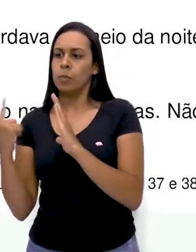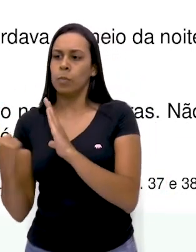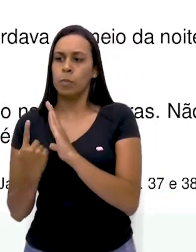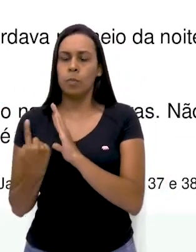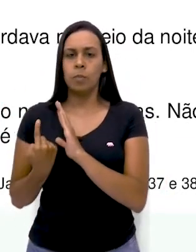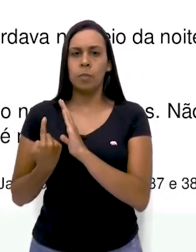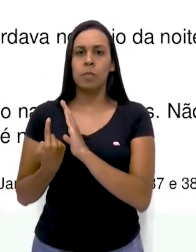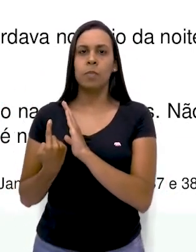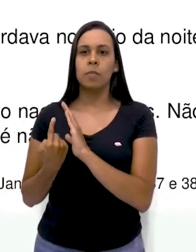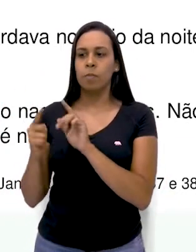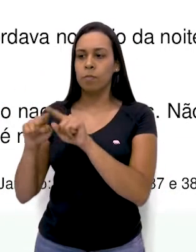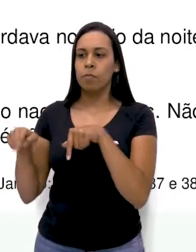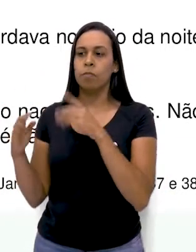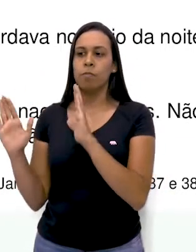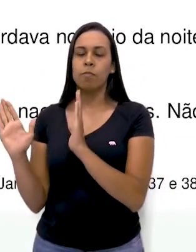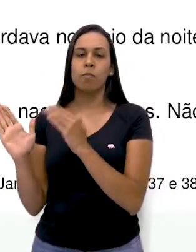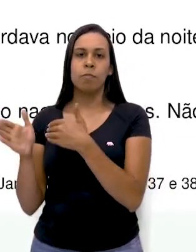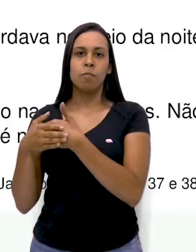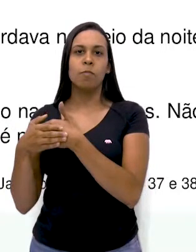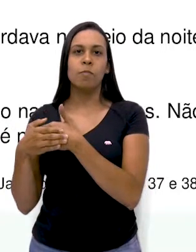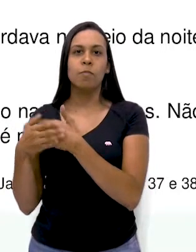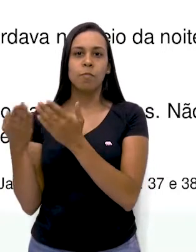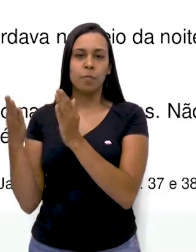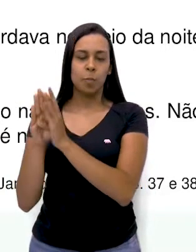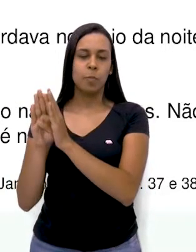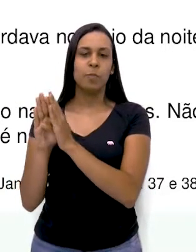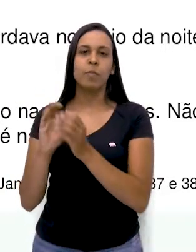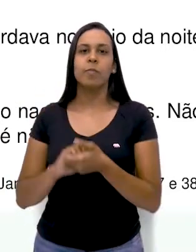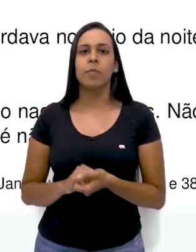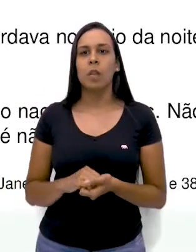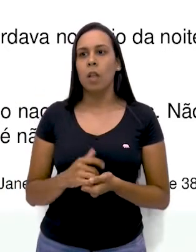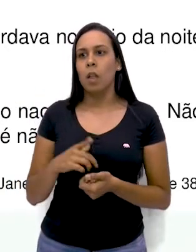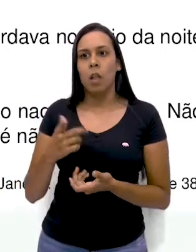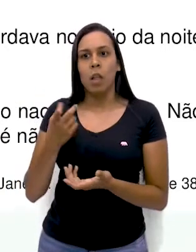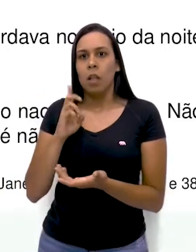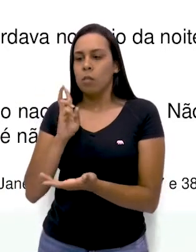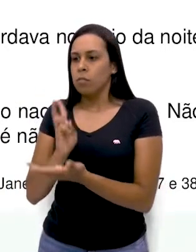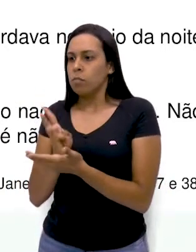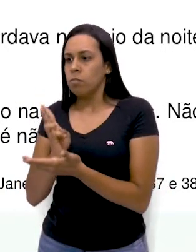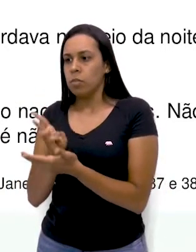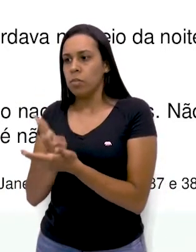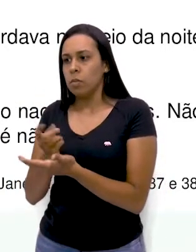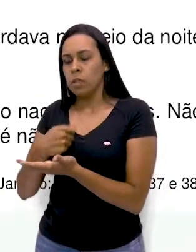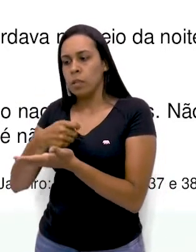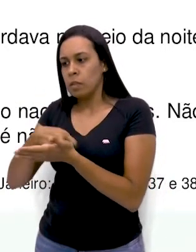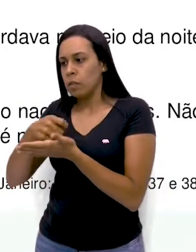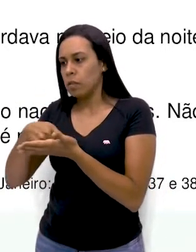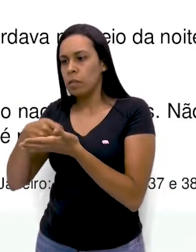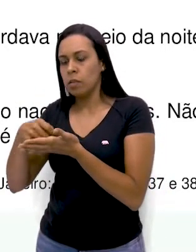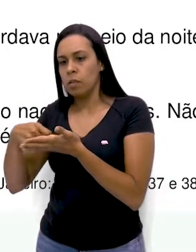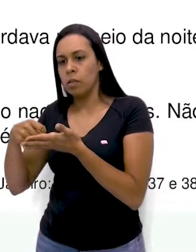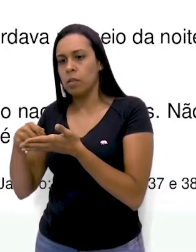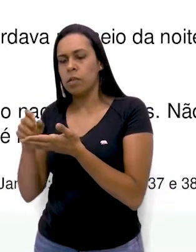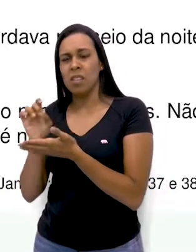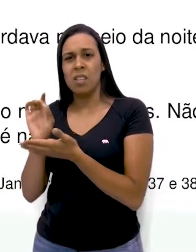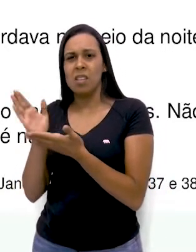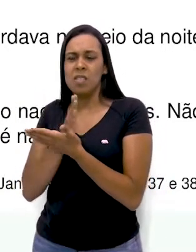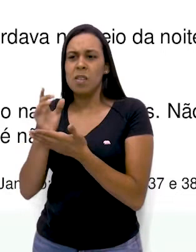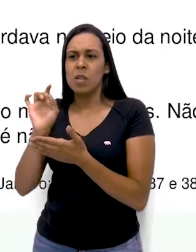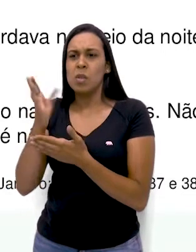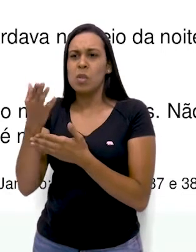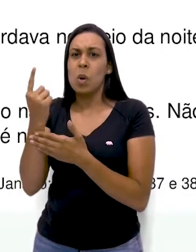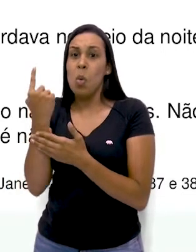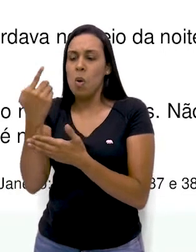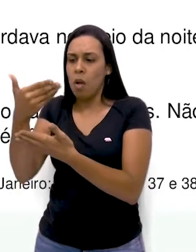porta. Tinha dias que eu escrevia horas a fio. Tinha dias que eu só escrevia